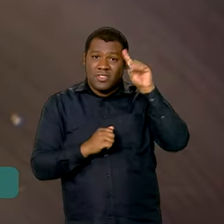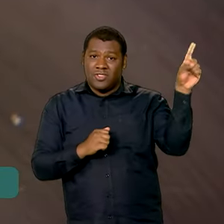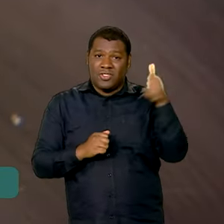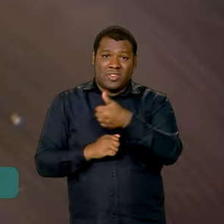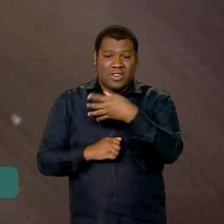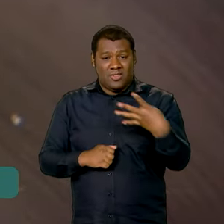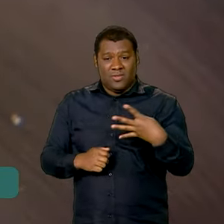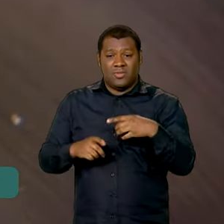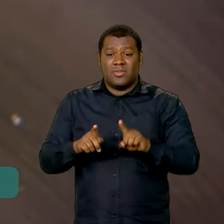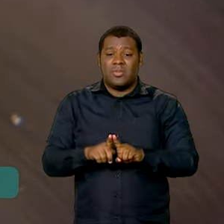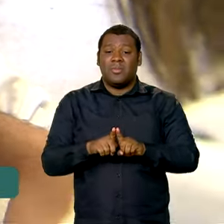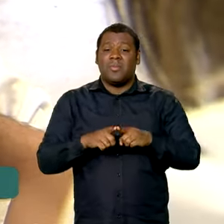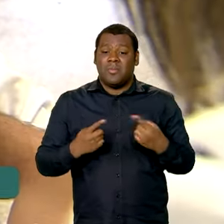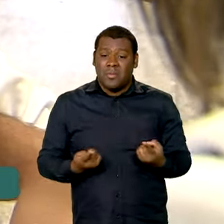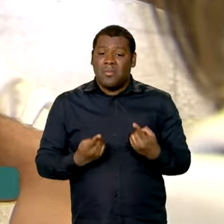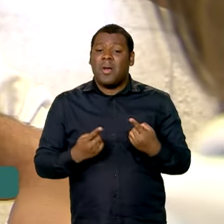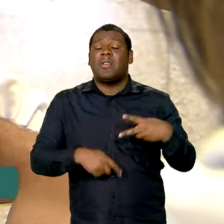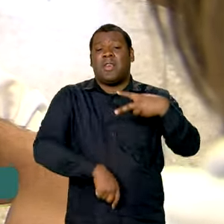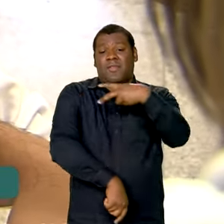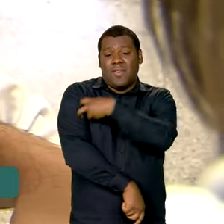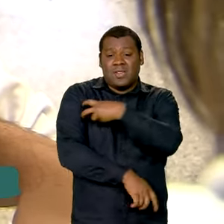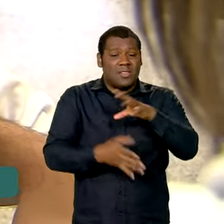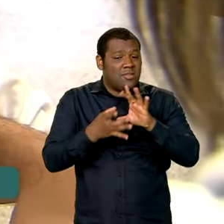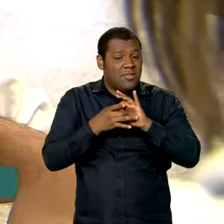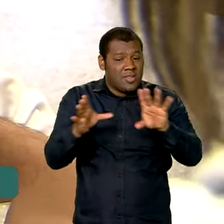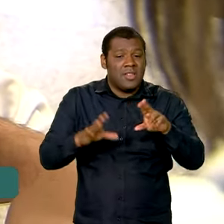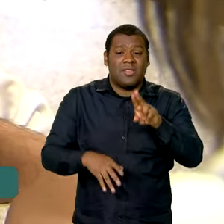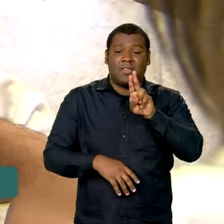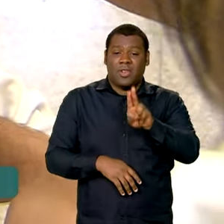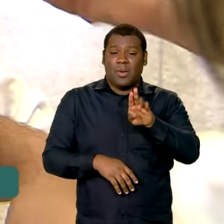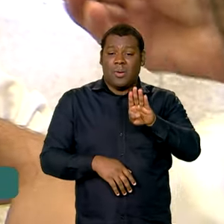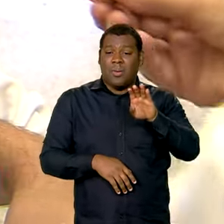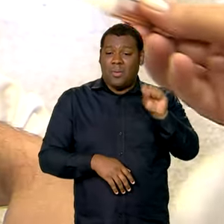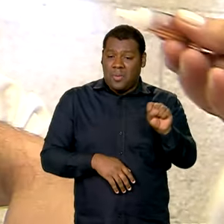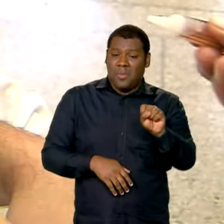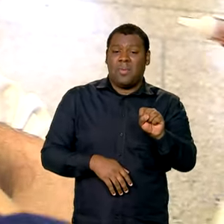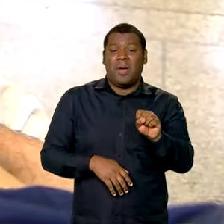vacina vai continuar disponível nos postos e unidades básicas de saúde.